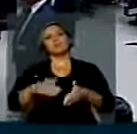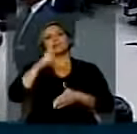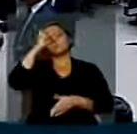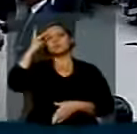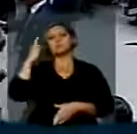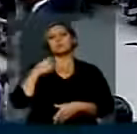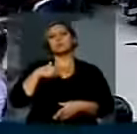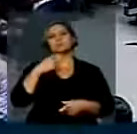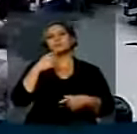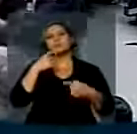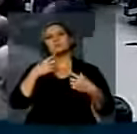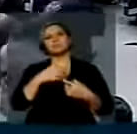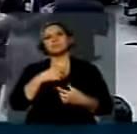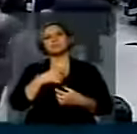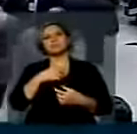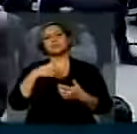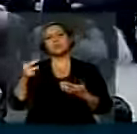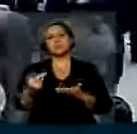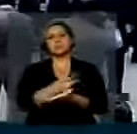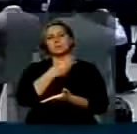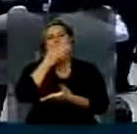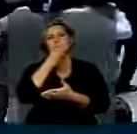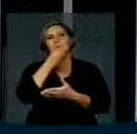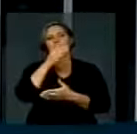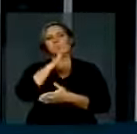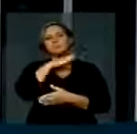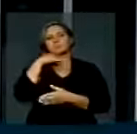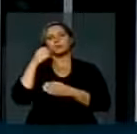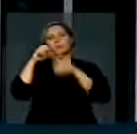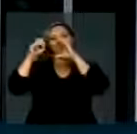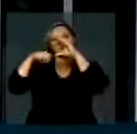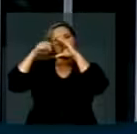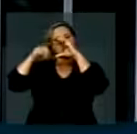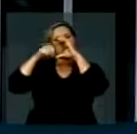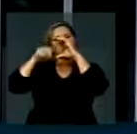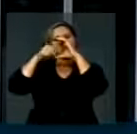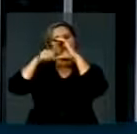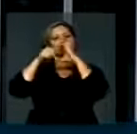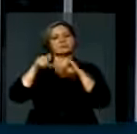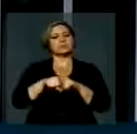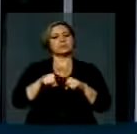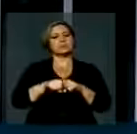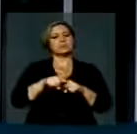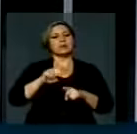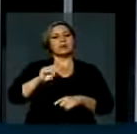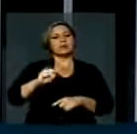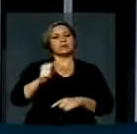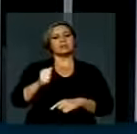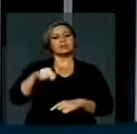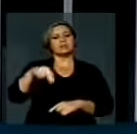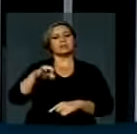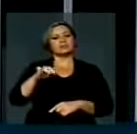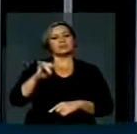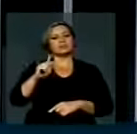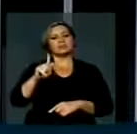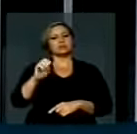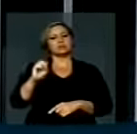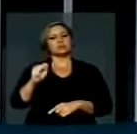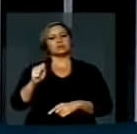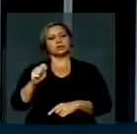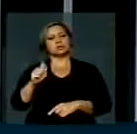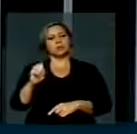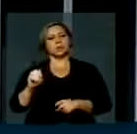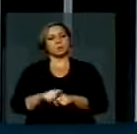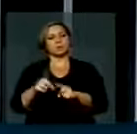nacional em torno da morte do cinegrafista da Rede Bandeirantes, Santiago Andrade, atingido